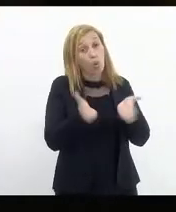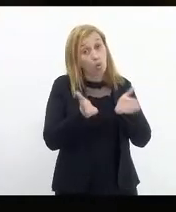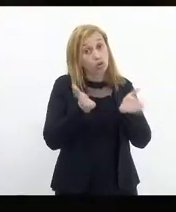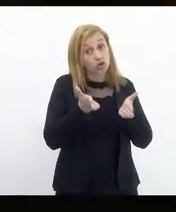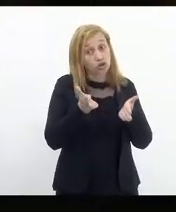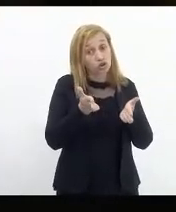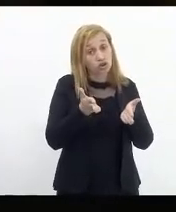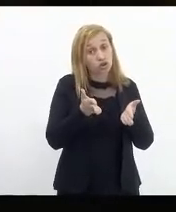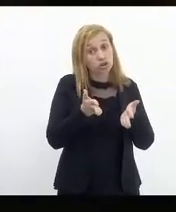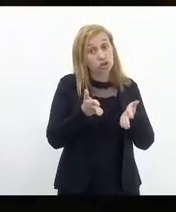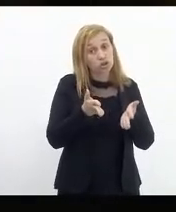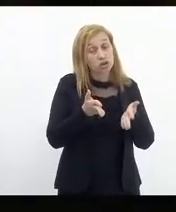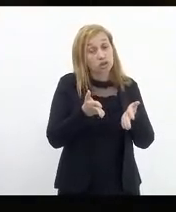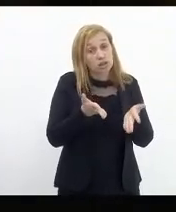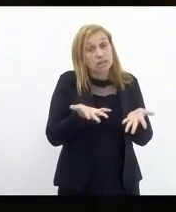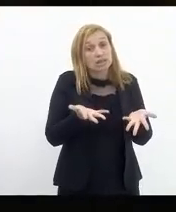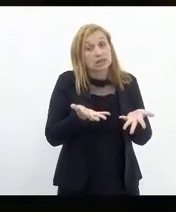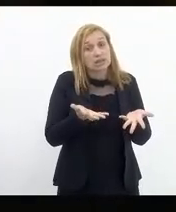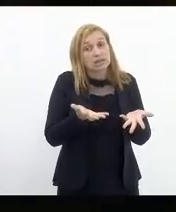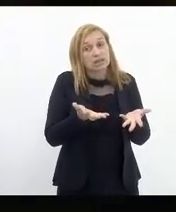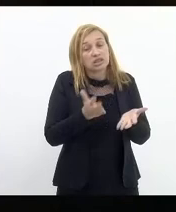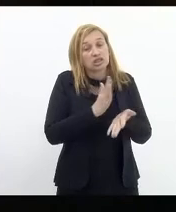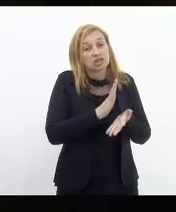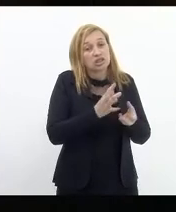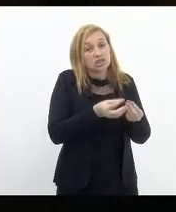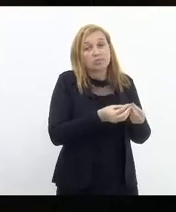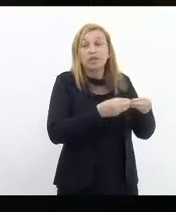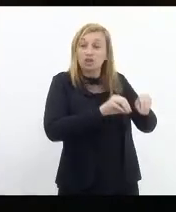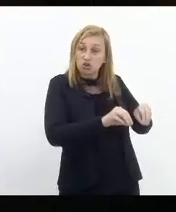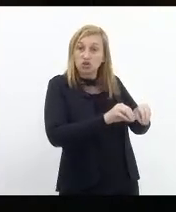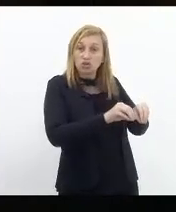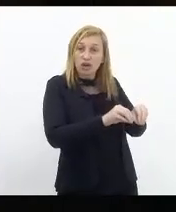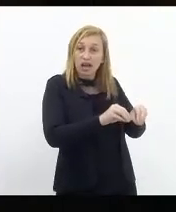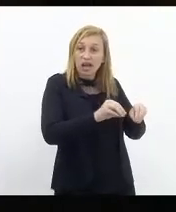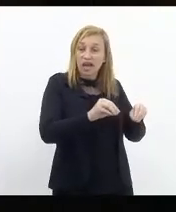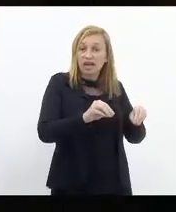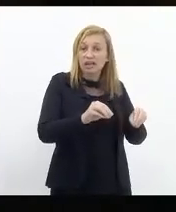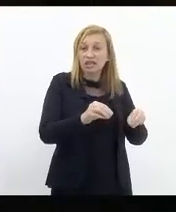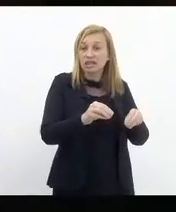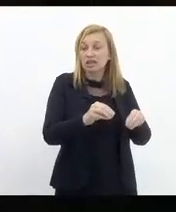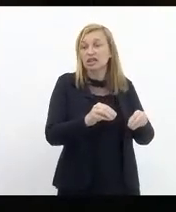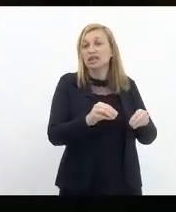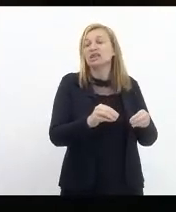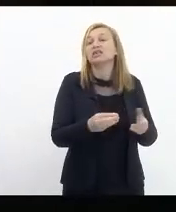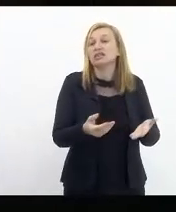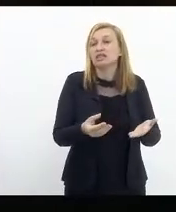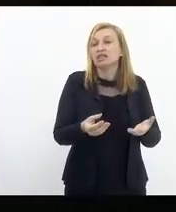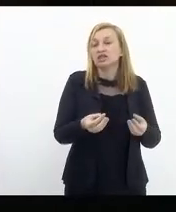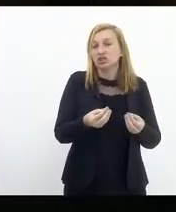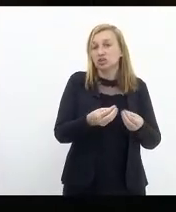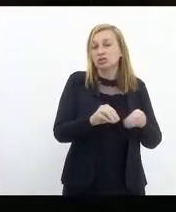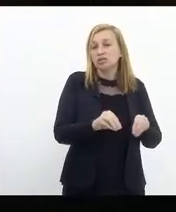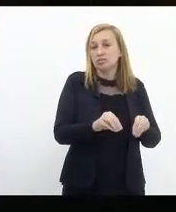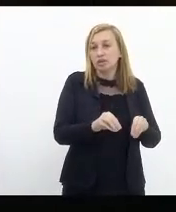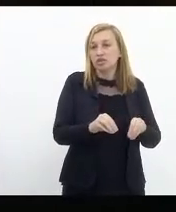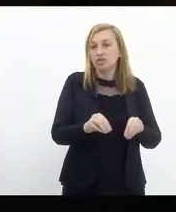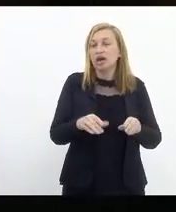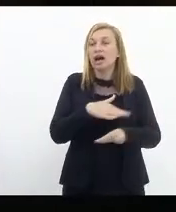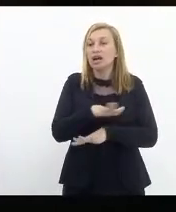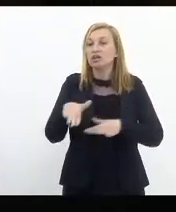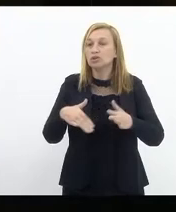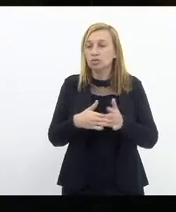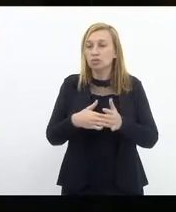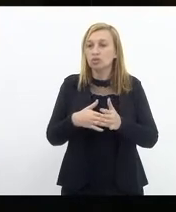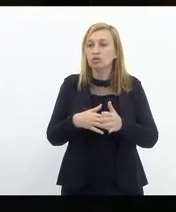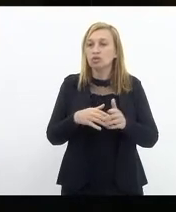dia de completamente desmembrar e desarticular todas as instituições republicanas